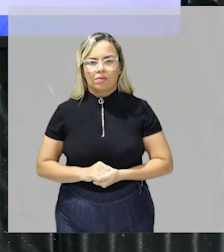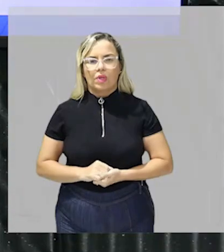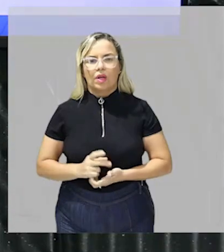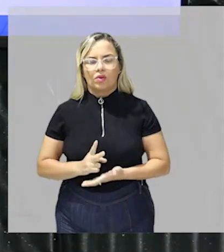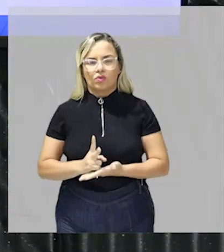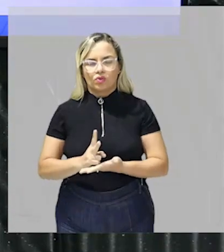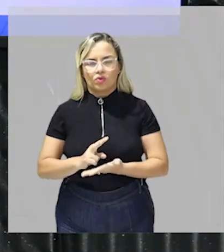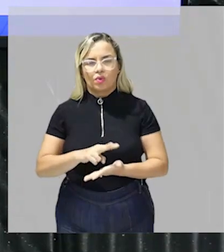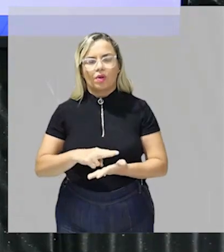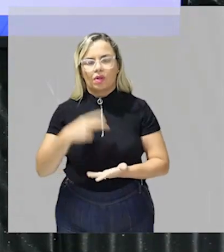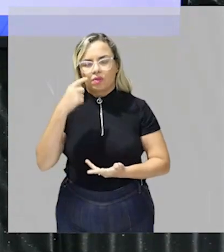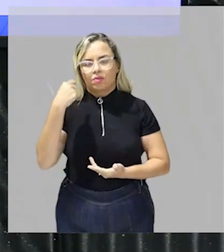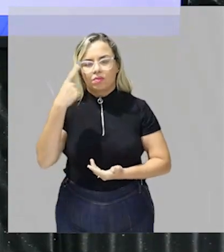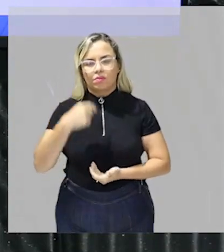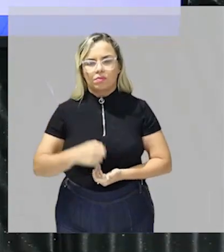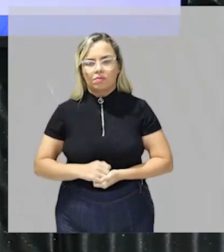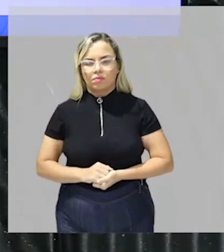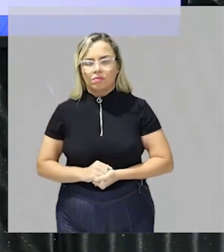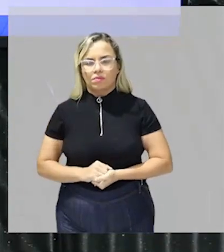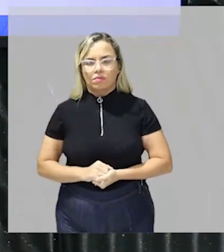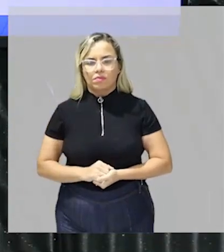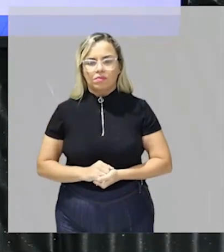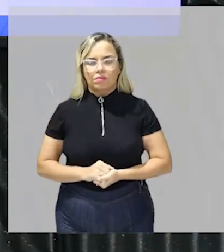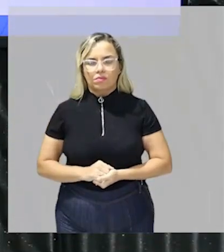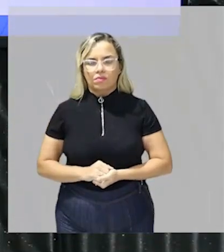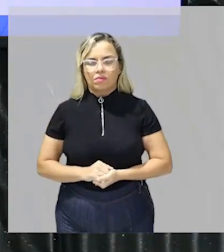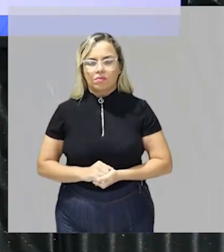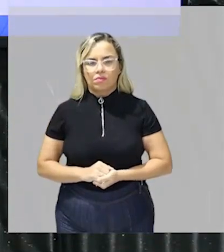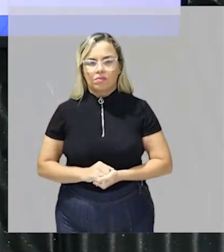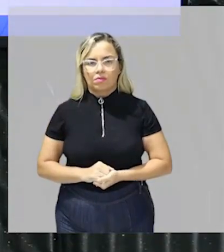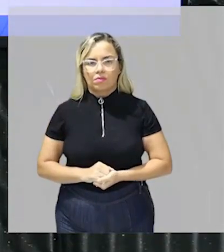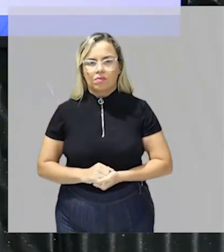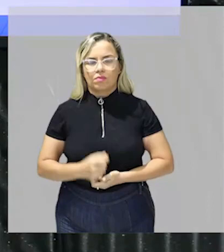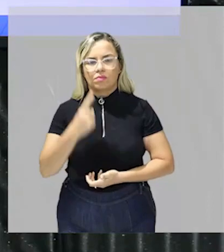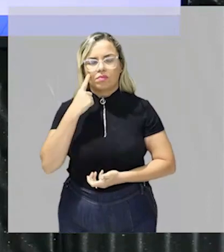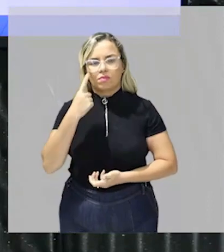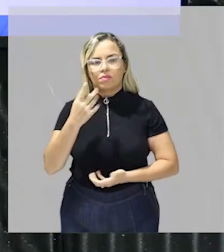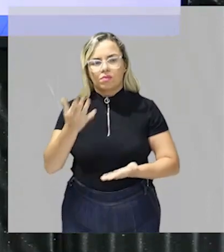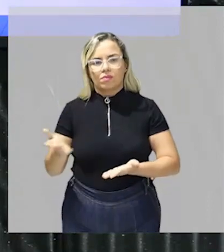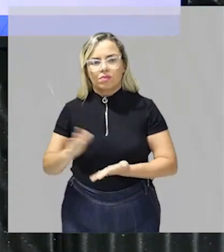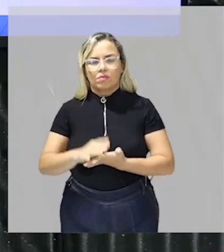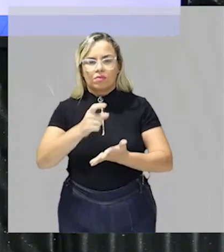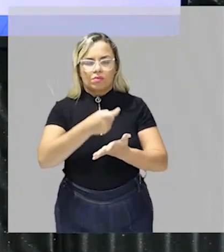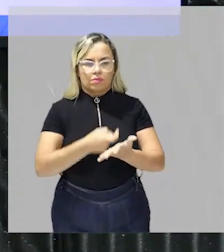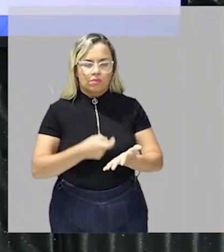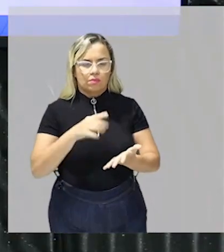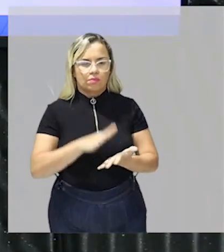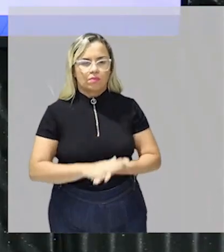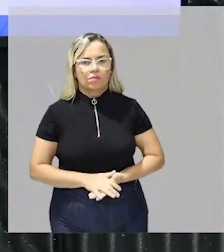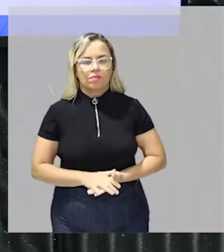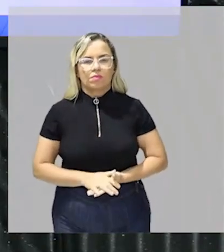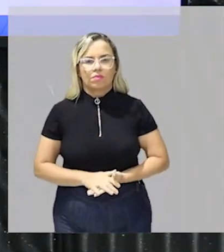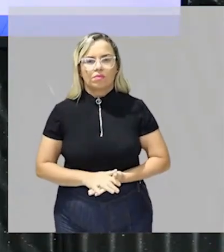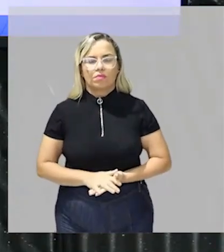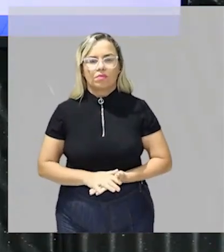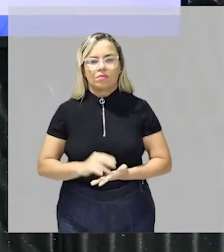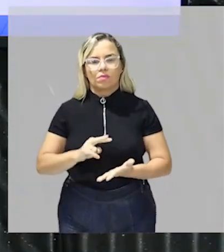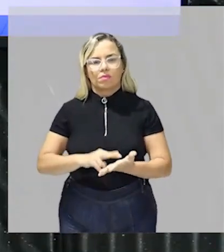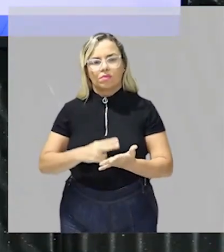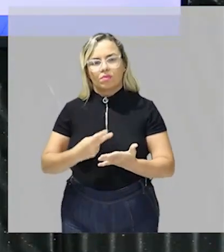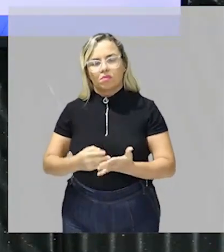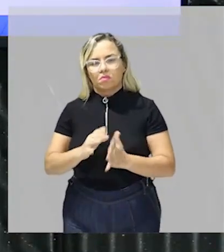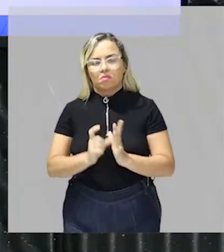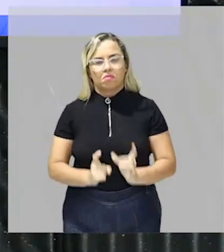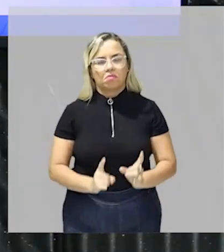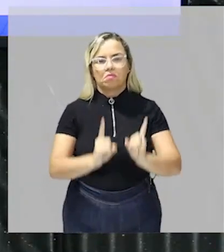econômica ecológica segura e limpa olha só aqui diz que um rascacielos um